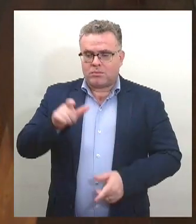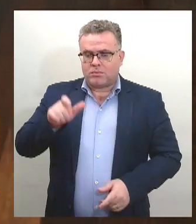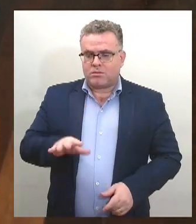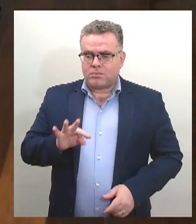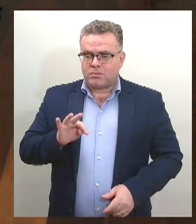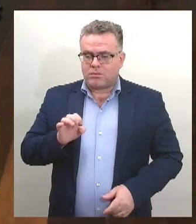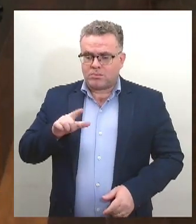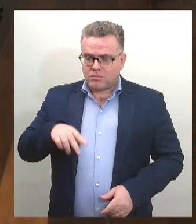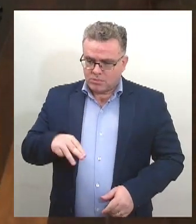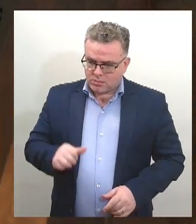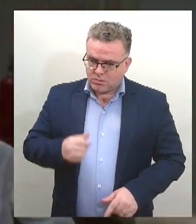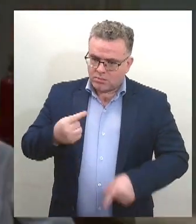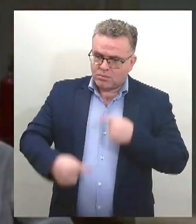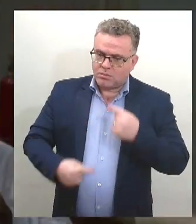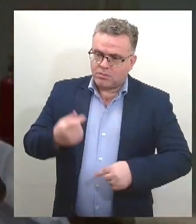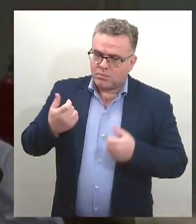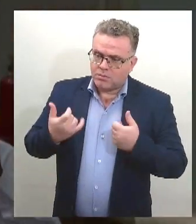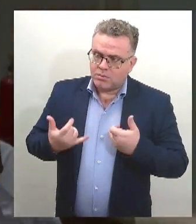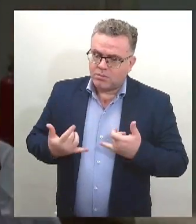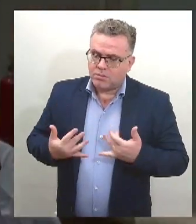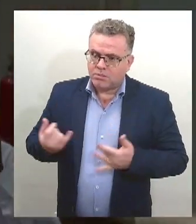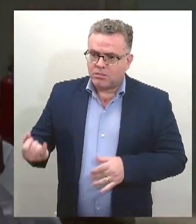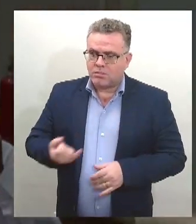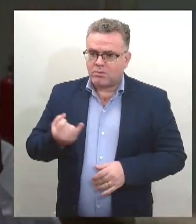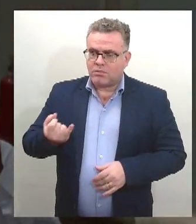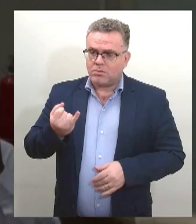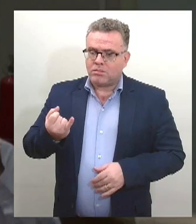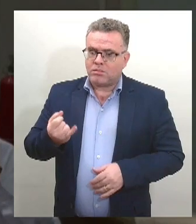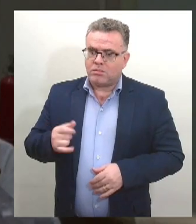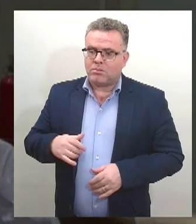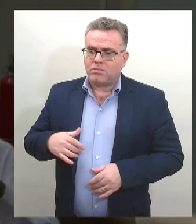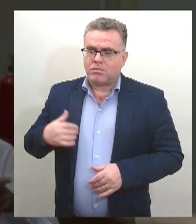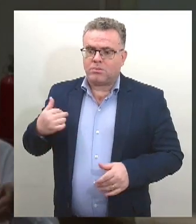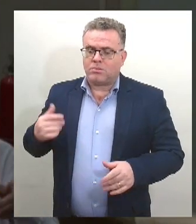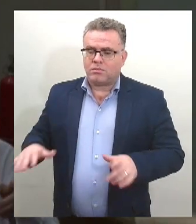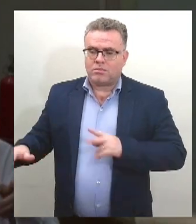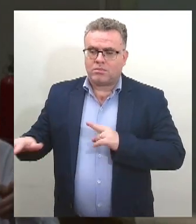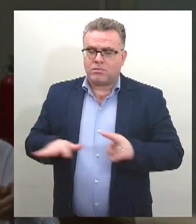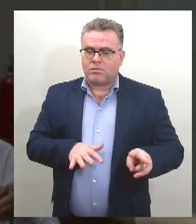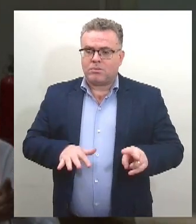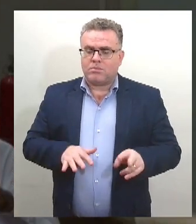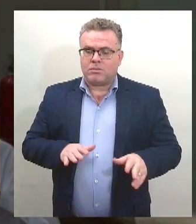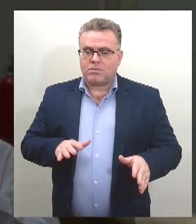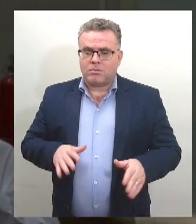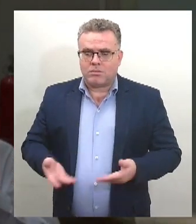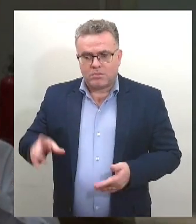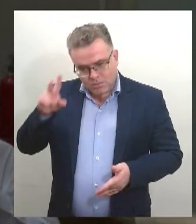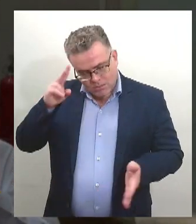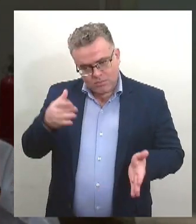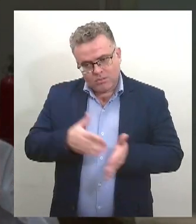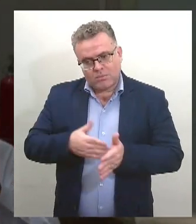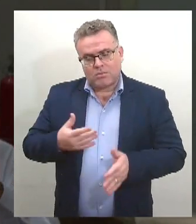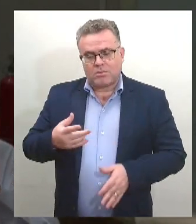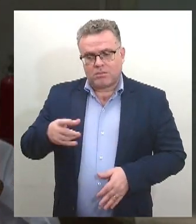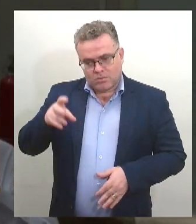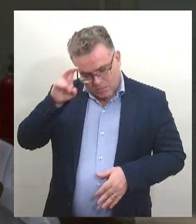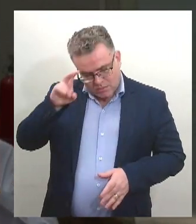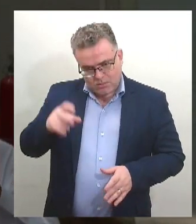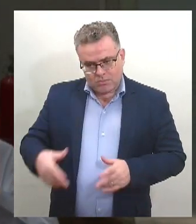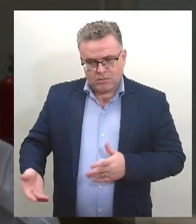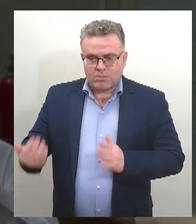faz parte do papel da ELESE. Durante toda a semana, até a quinta-feira, teremos também uma vasta programação, desde